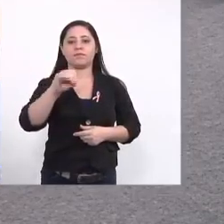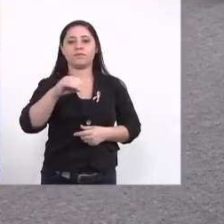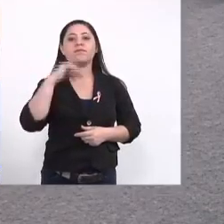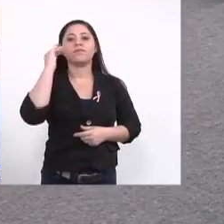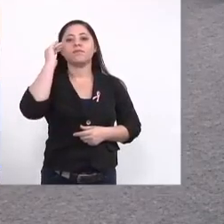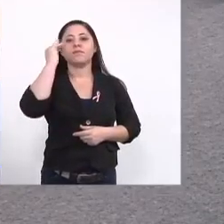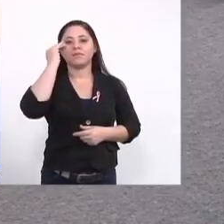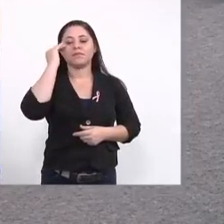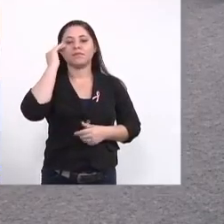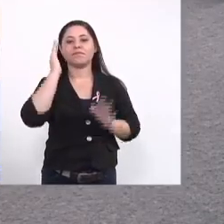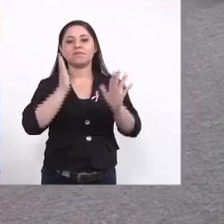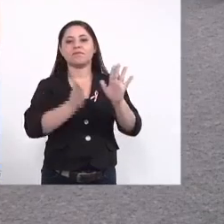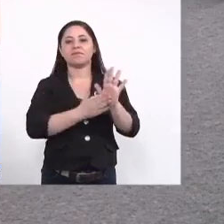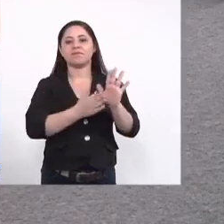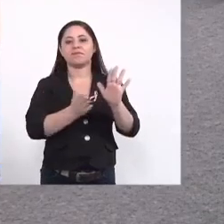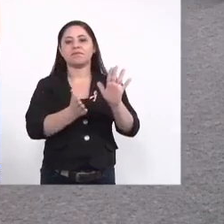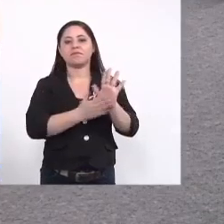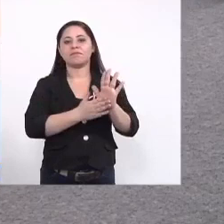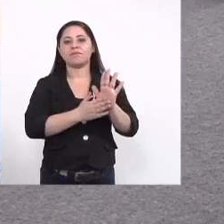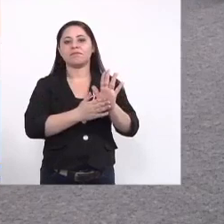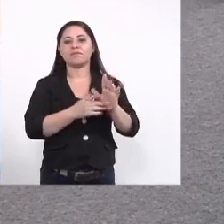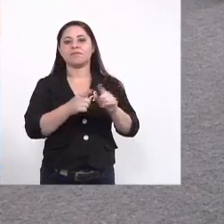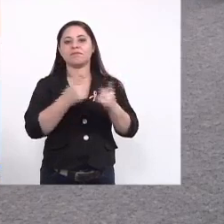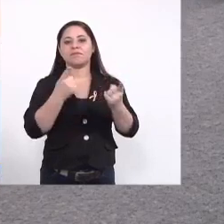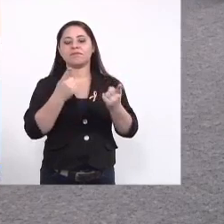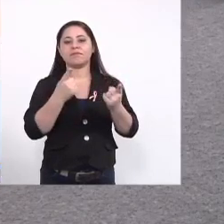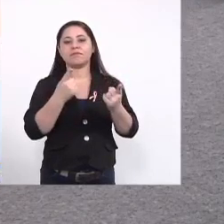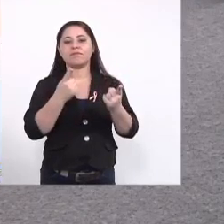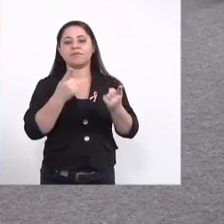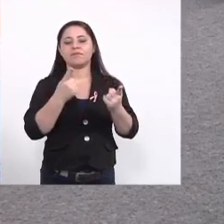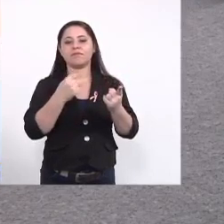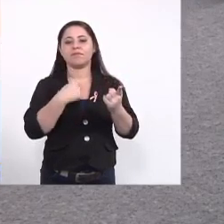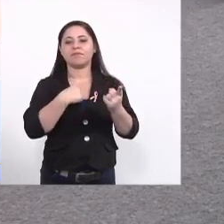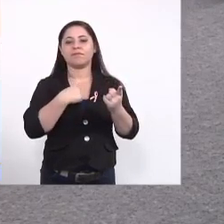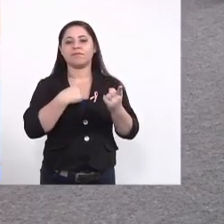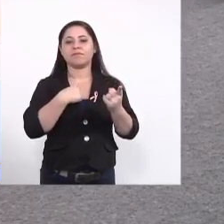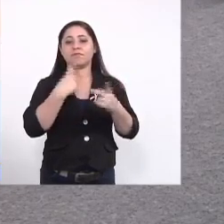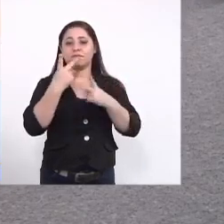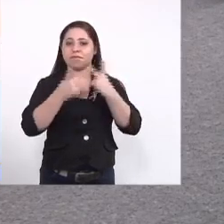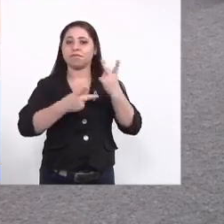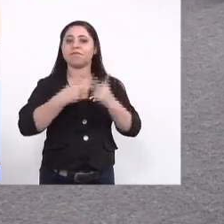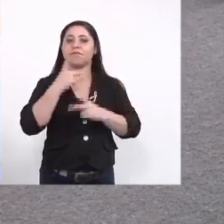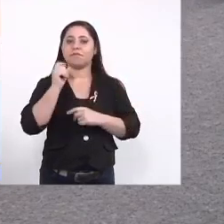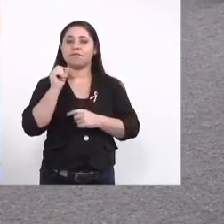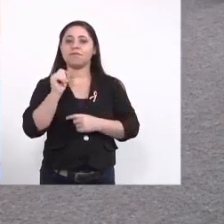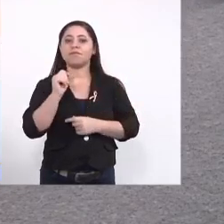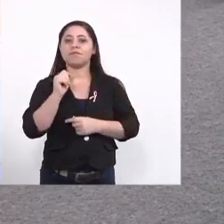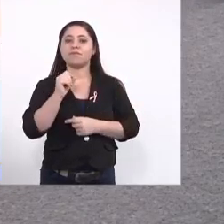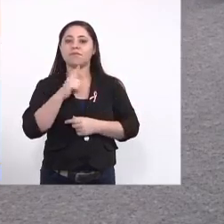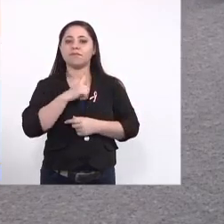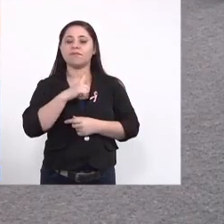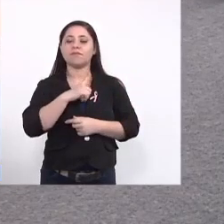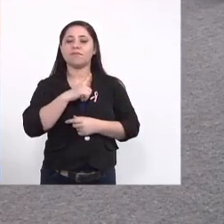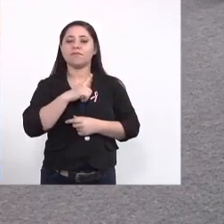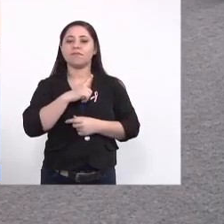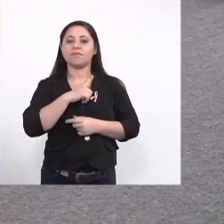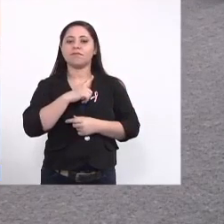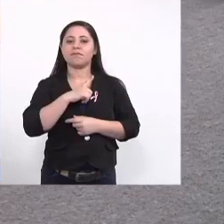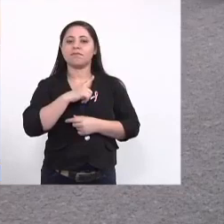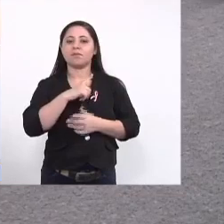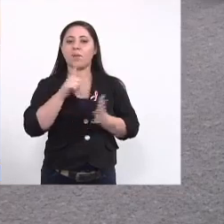entendi essa proposta mas mesmo assim ainda eu coloco a condição de ter a mídia em papel